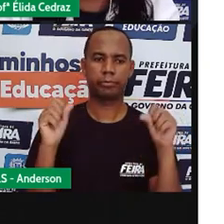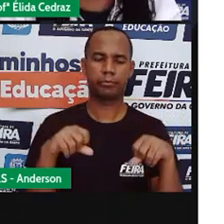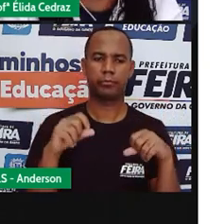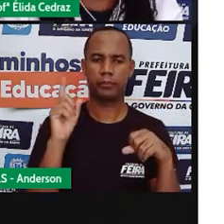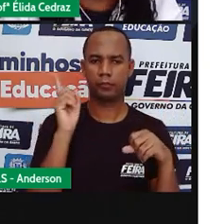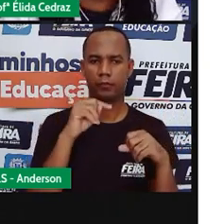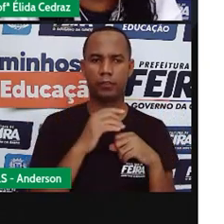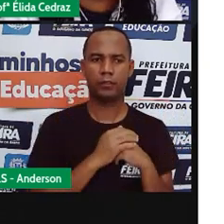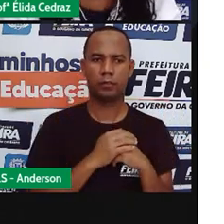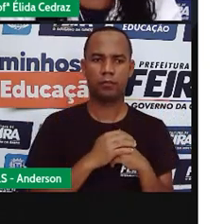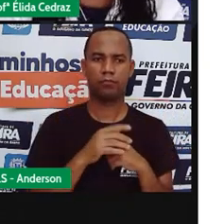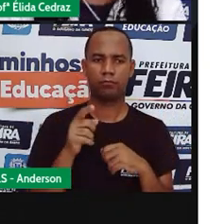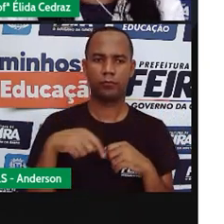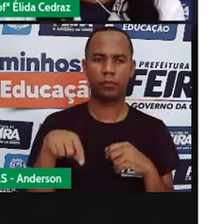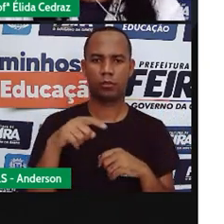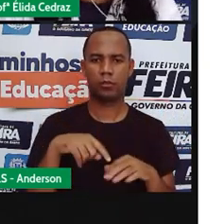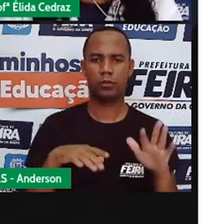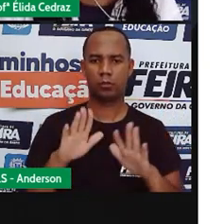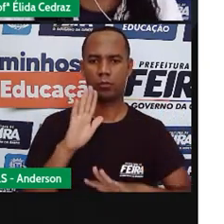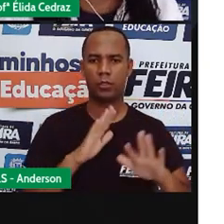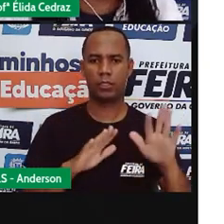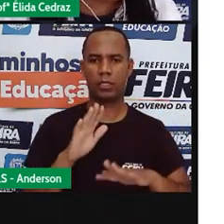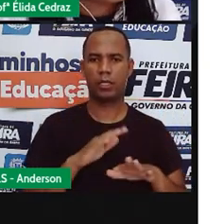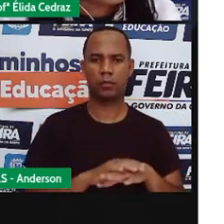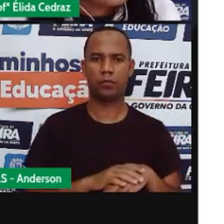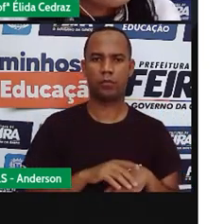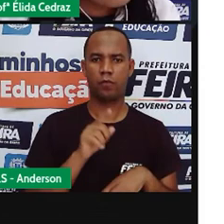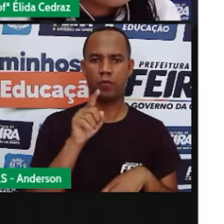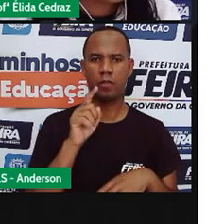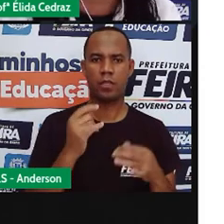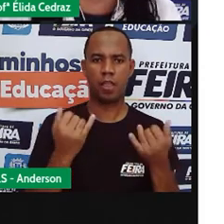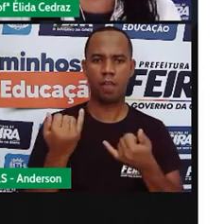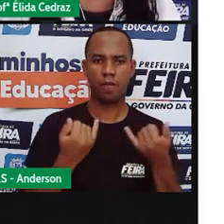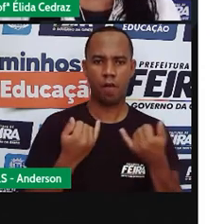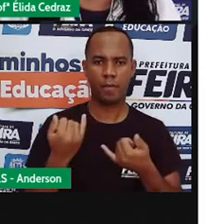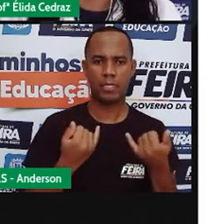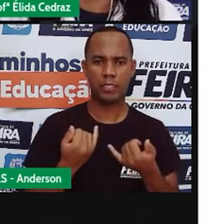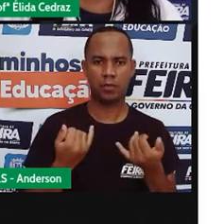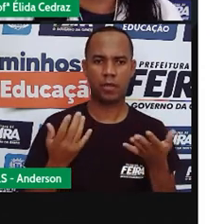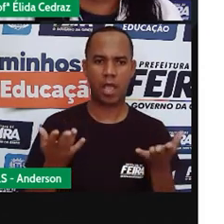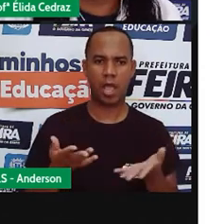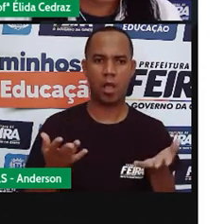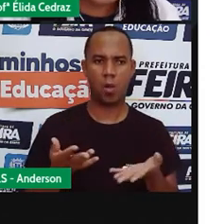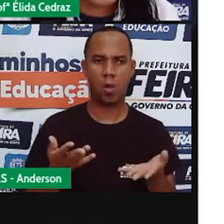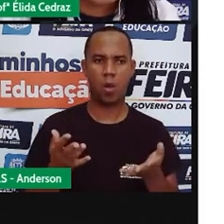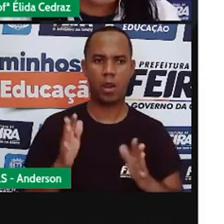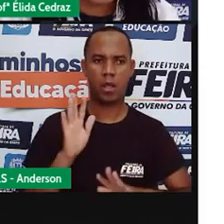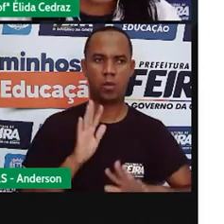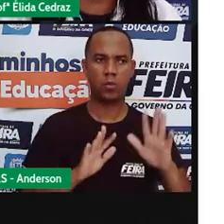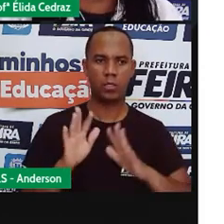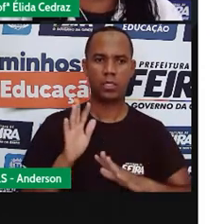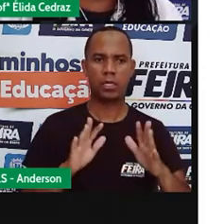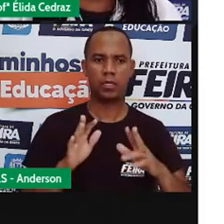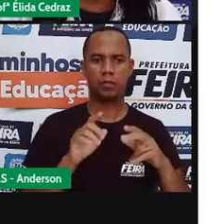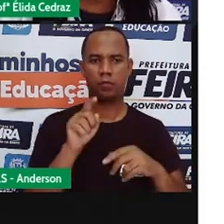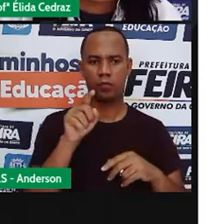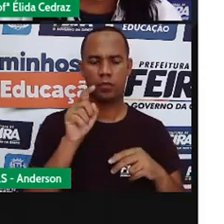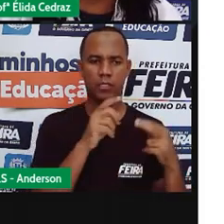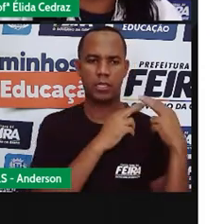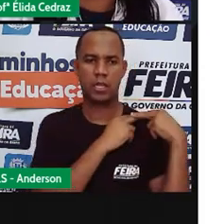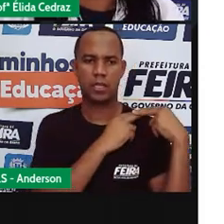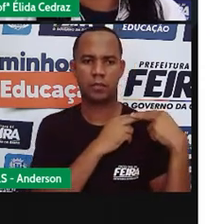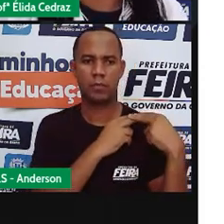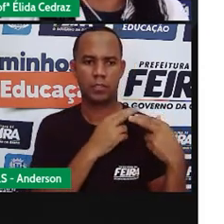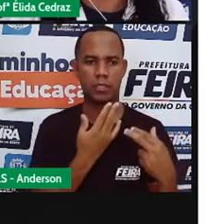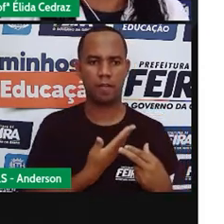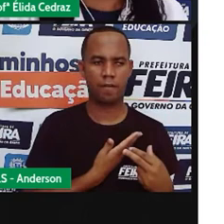então vamos ter cuidado você que recebeu essa informação agora repassa aí para os seus responsáveis para seus amigos